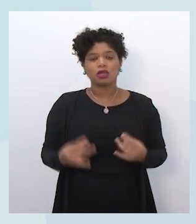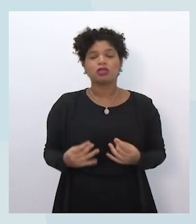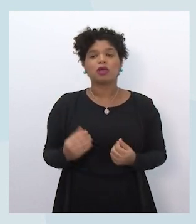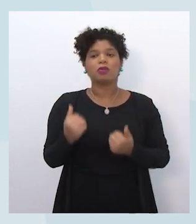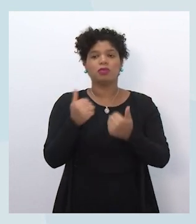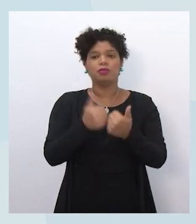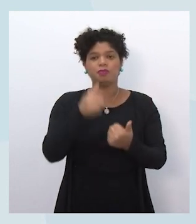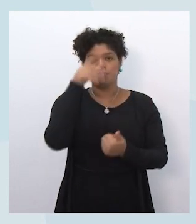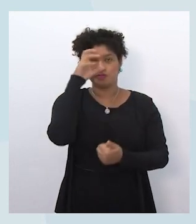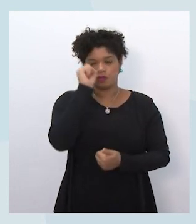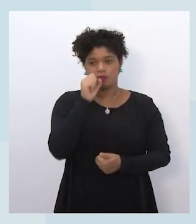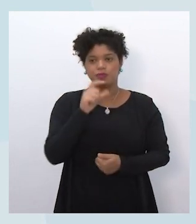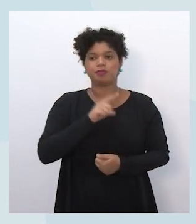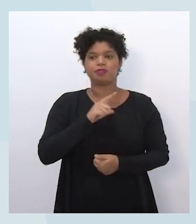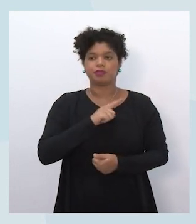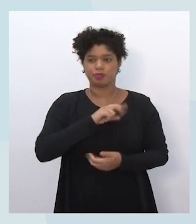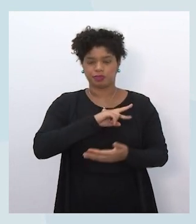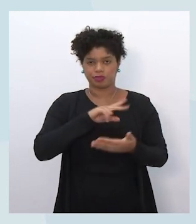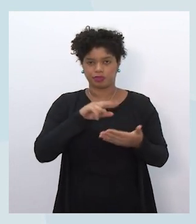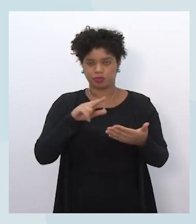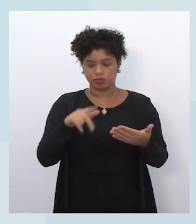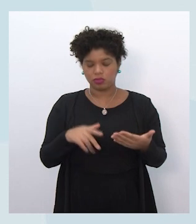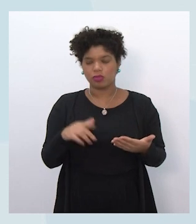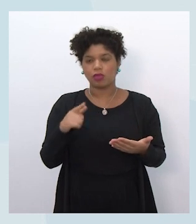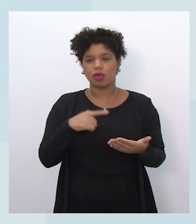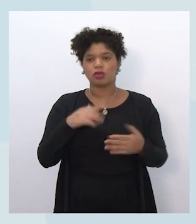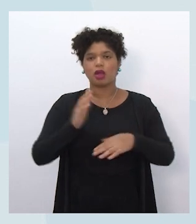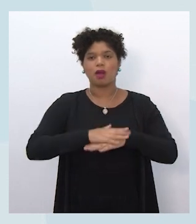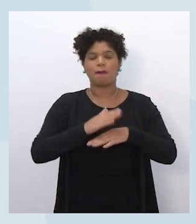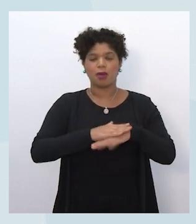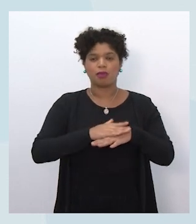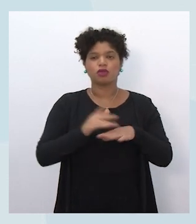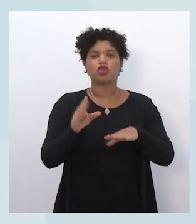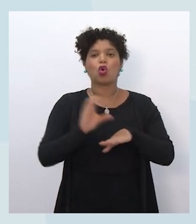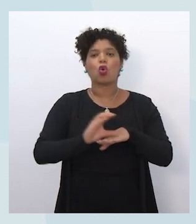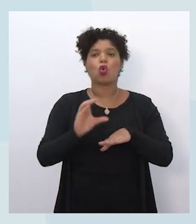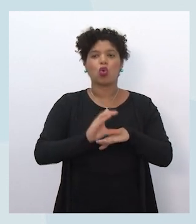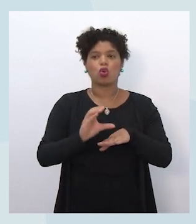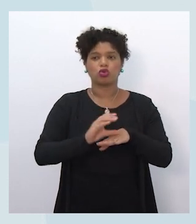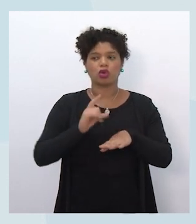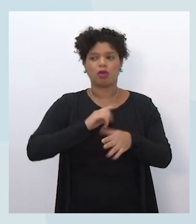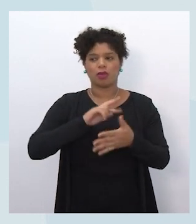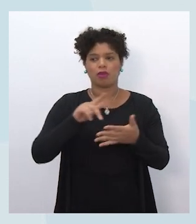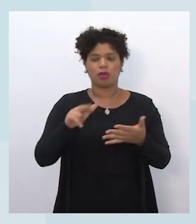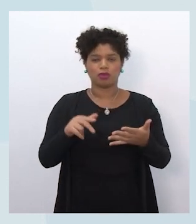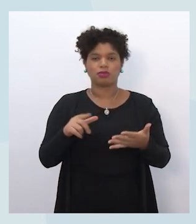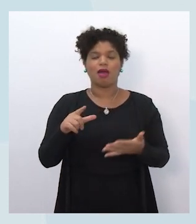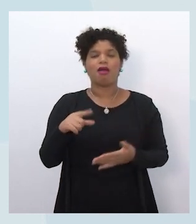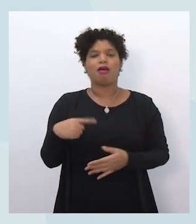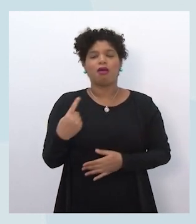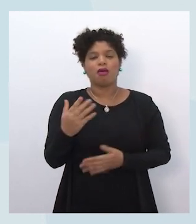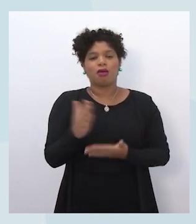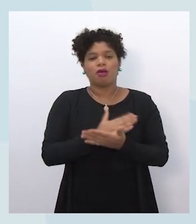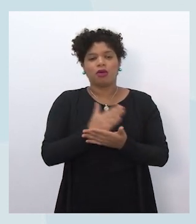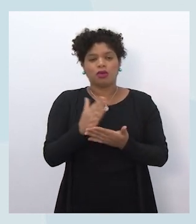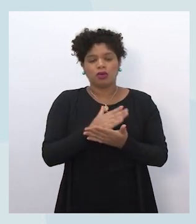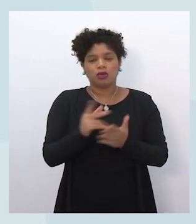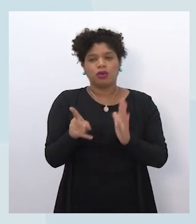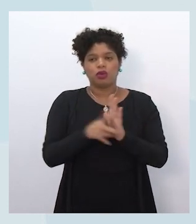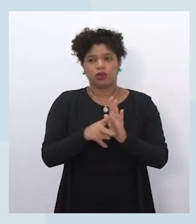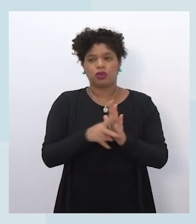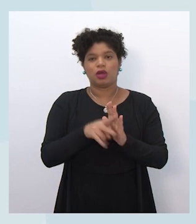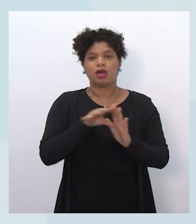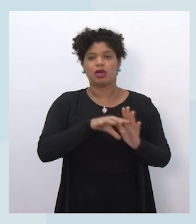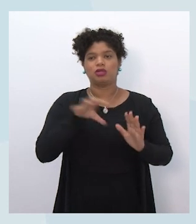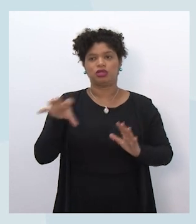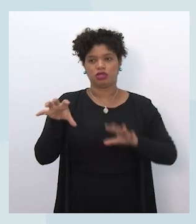uma orientação sobre as lições, explicações mais práticas sobre a orientação de estudo. E ali vão ter a divisão,